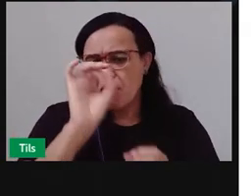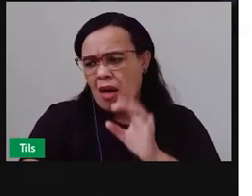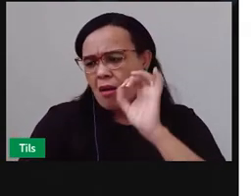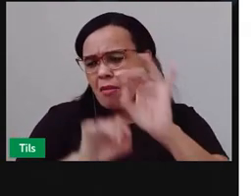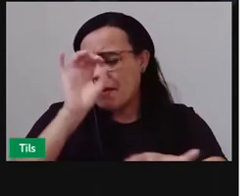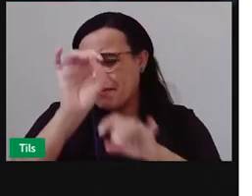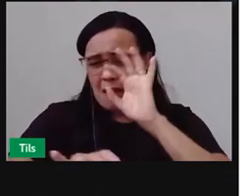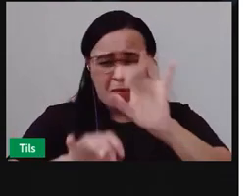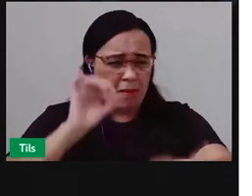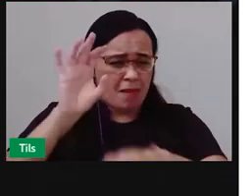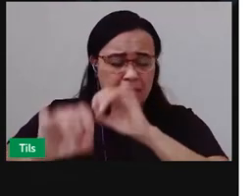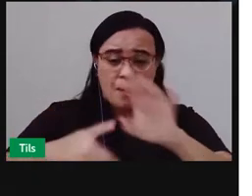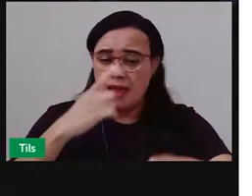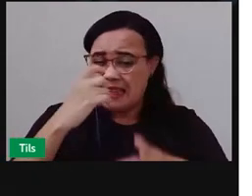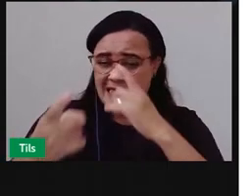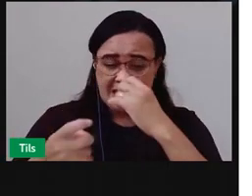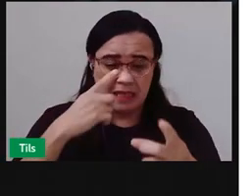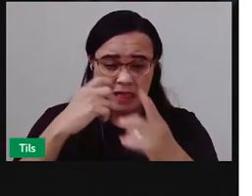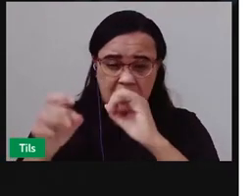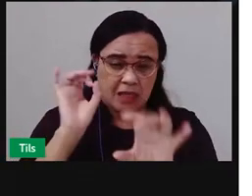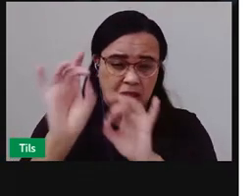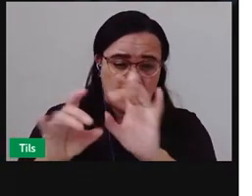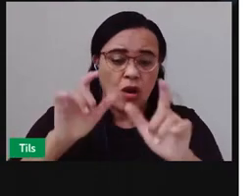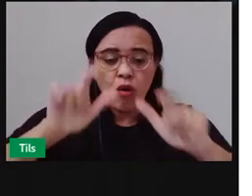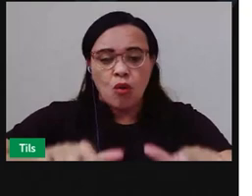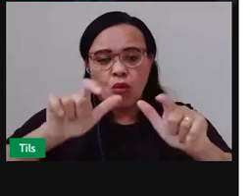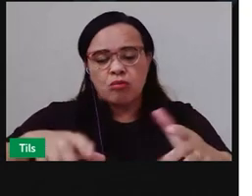rua de jogar o lixo num lugar errado.